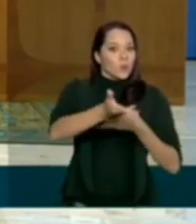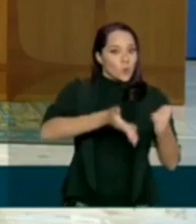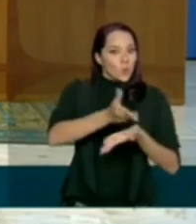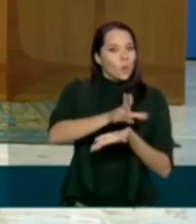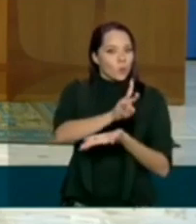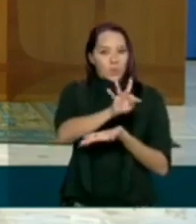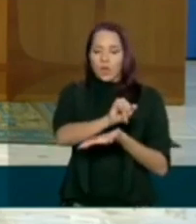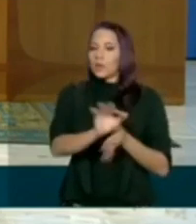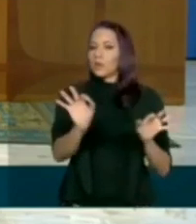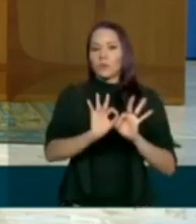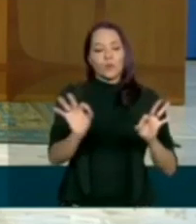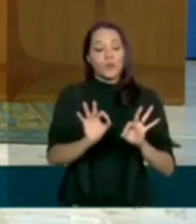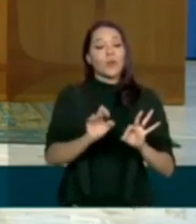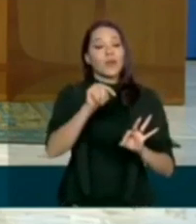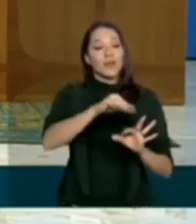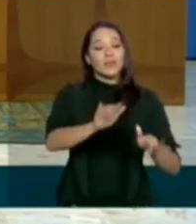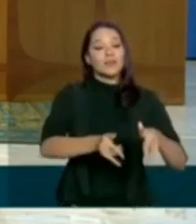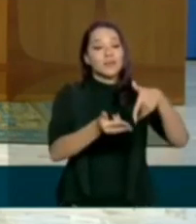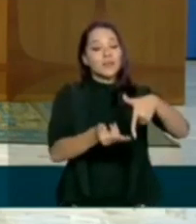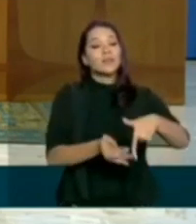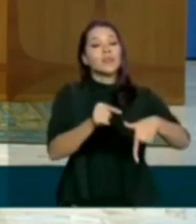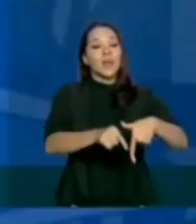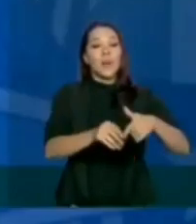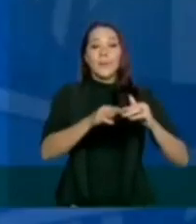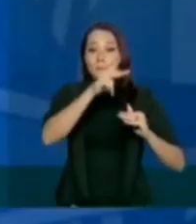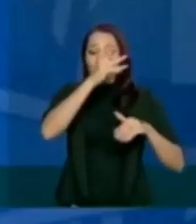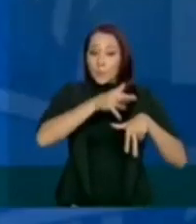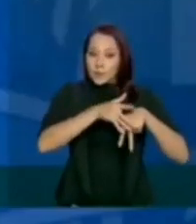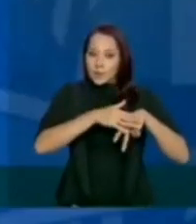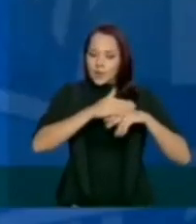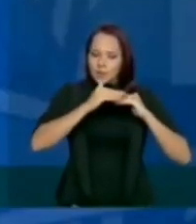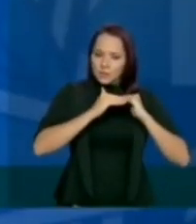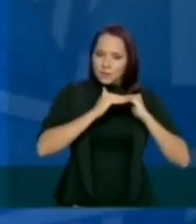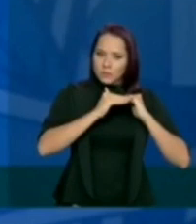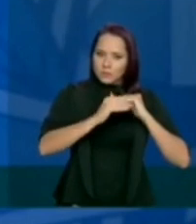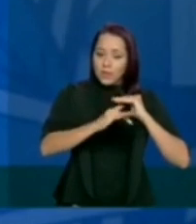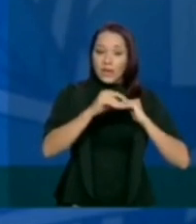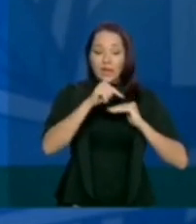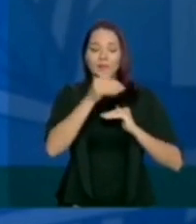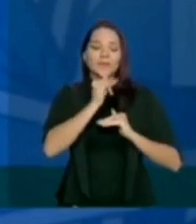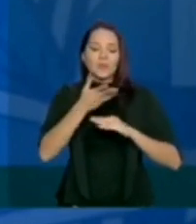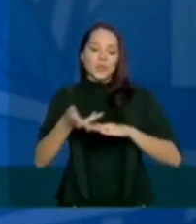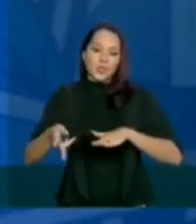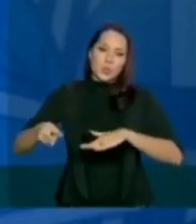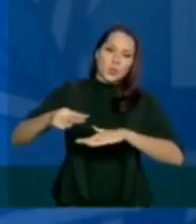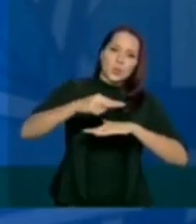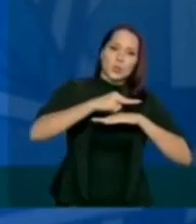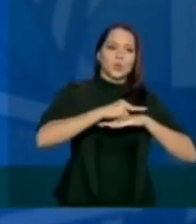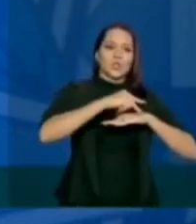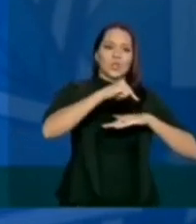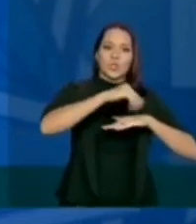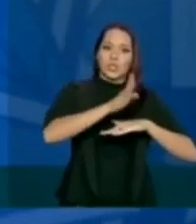terapia intensiva. Pelo contrário, eles vão para estabilizar o paciente que acaba de chegar de uma maneira,